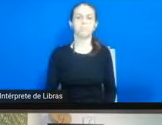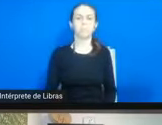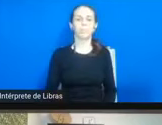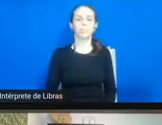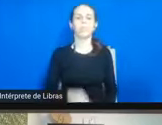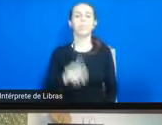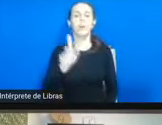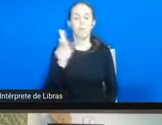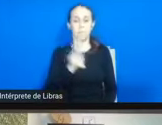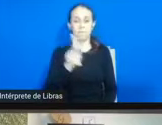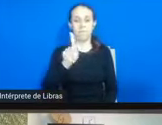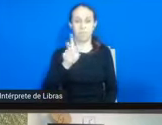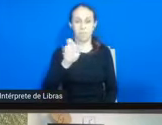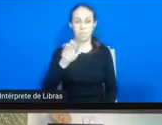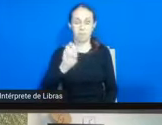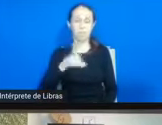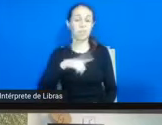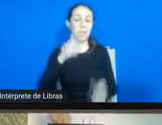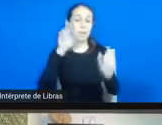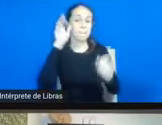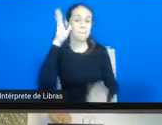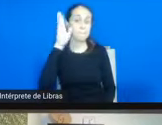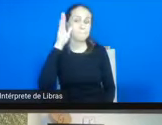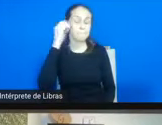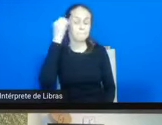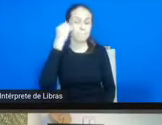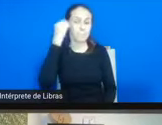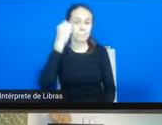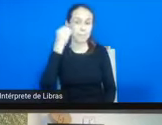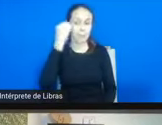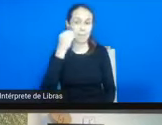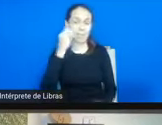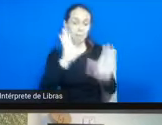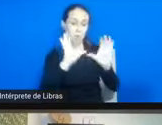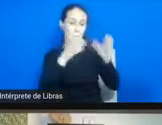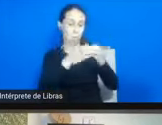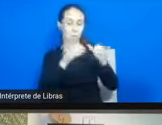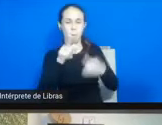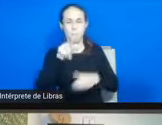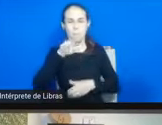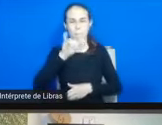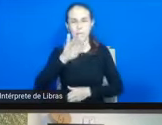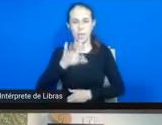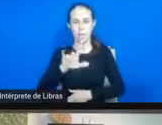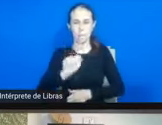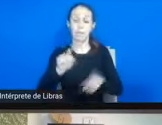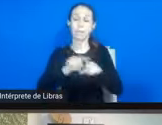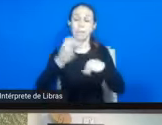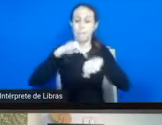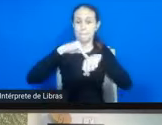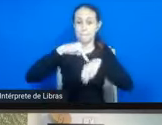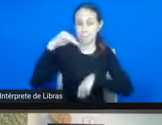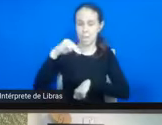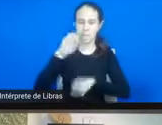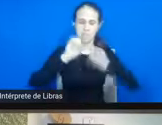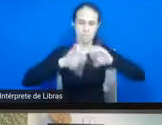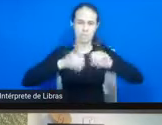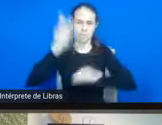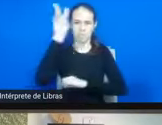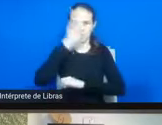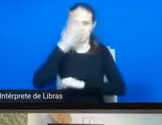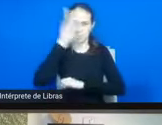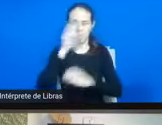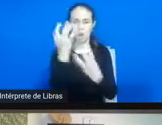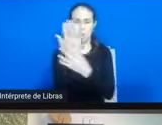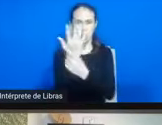territórios, quilombolas e educação em museus. Cheryl é mestre em história pelo Unisinos, mestre em ensino de história pelo Prof. História da URCS,